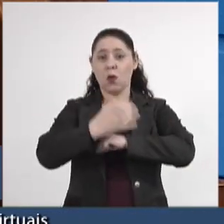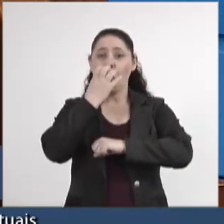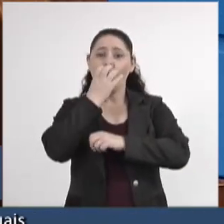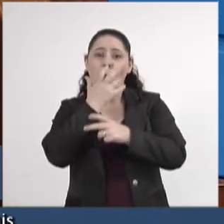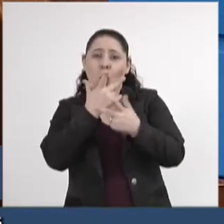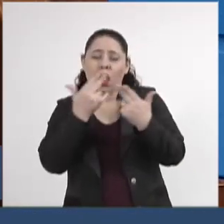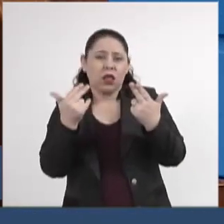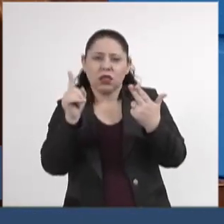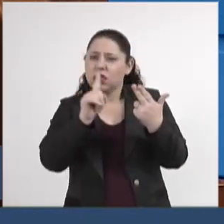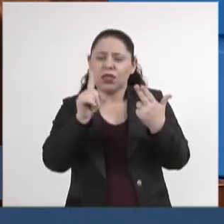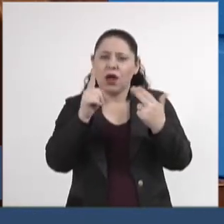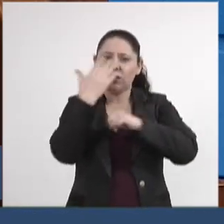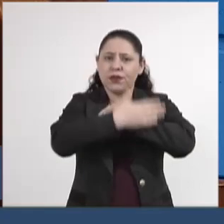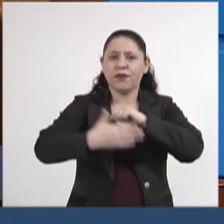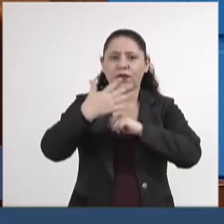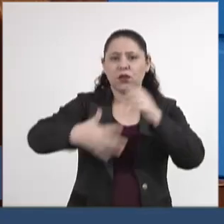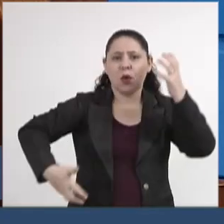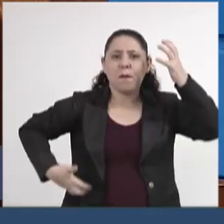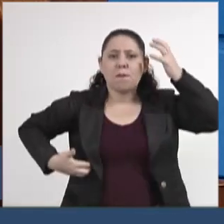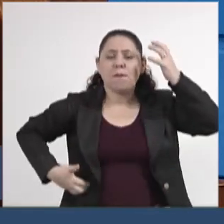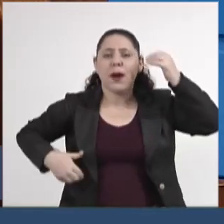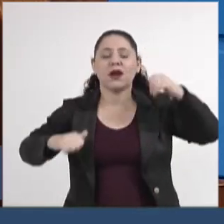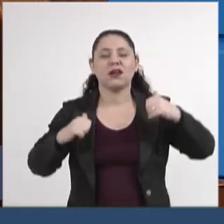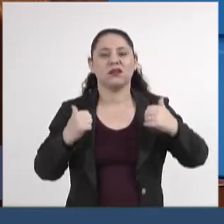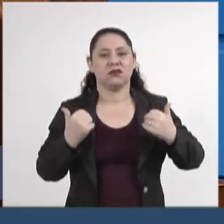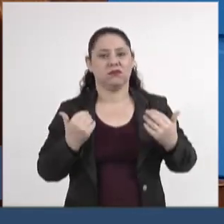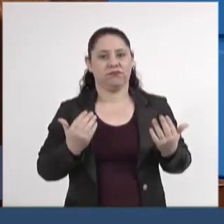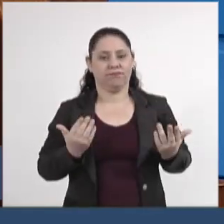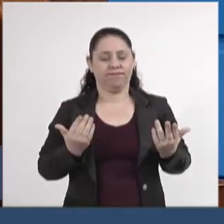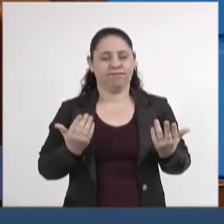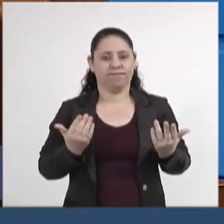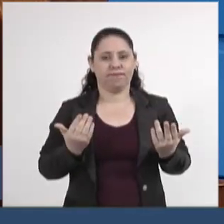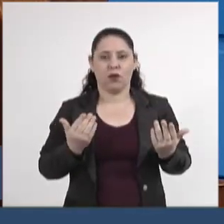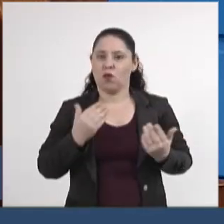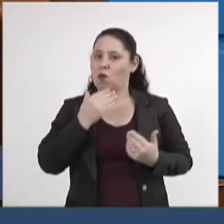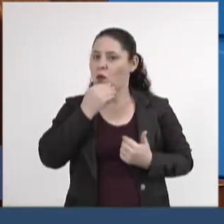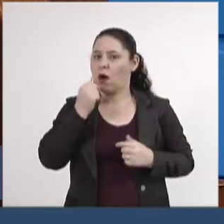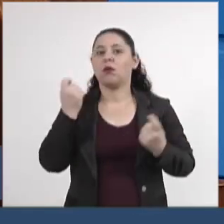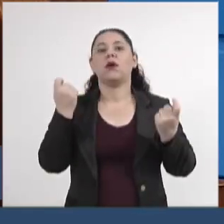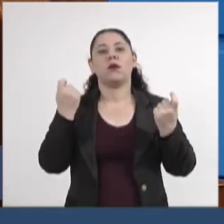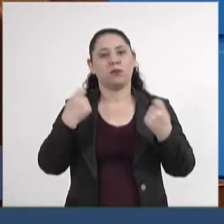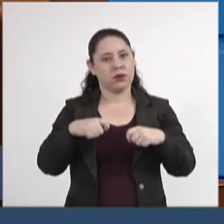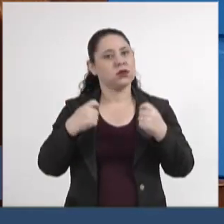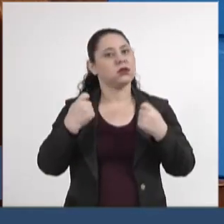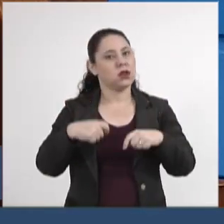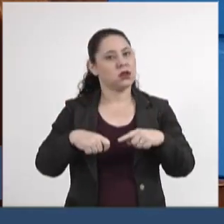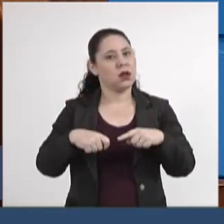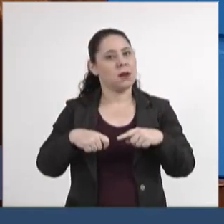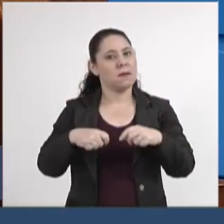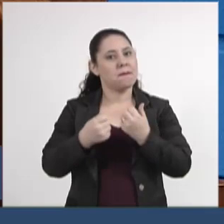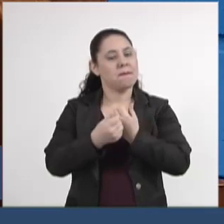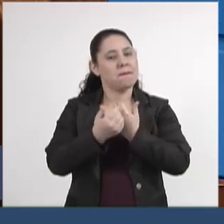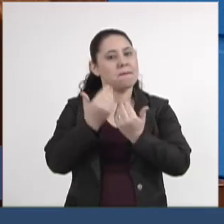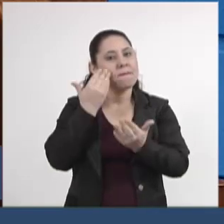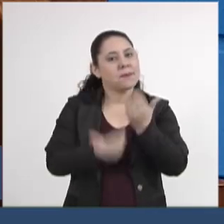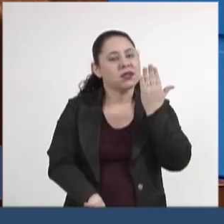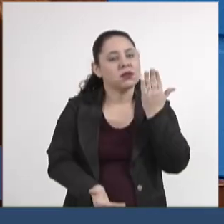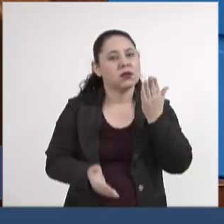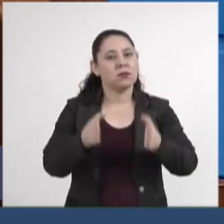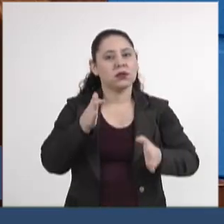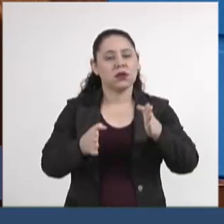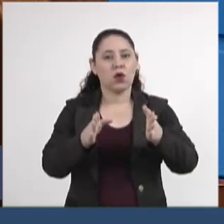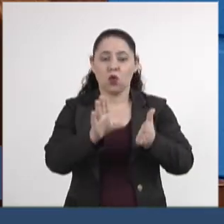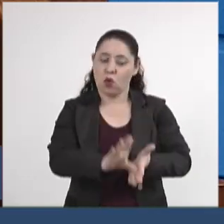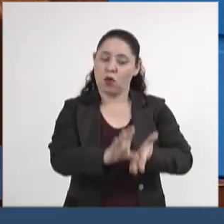animais que não defenderam o macaco? Esse homem, para mim, tem que ser caçado, tem que ser levado à